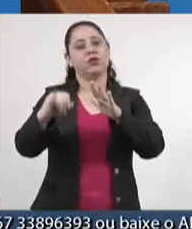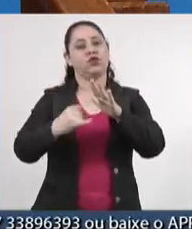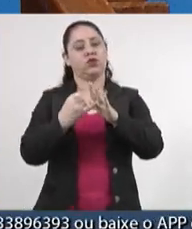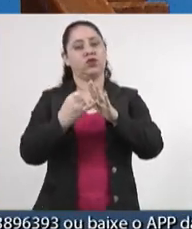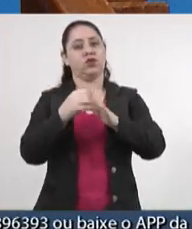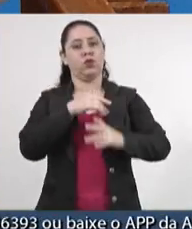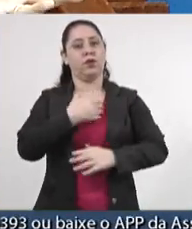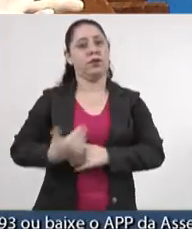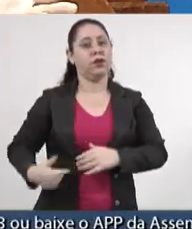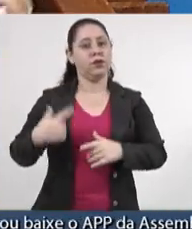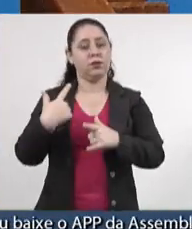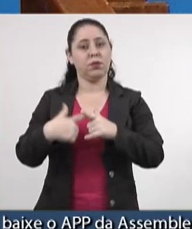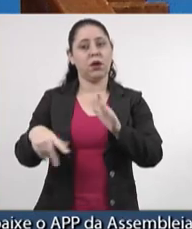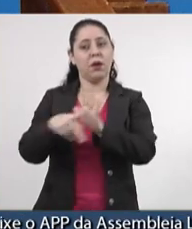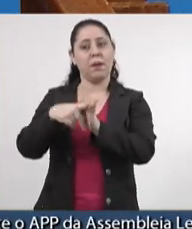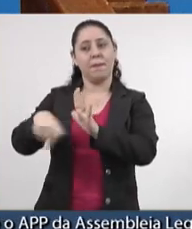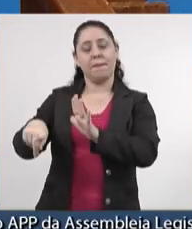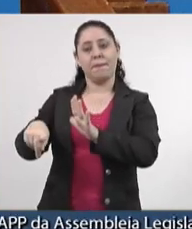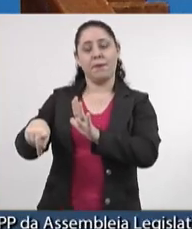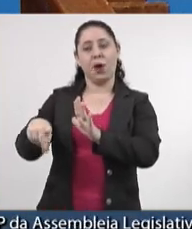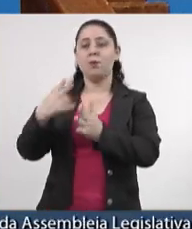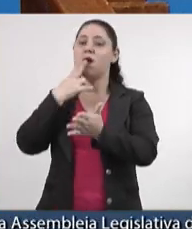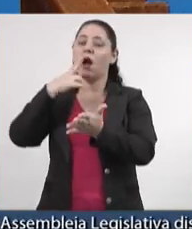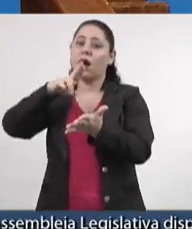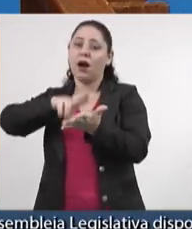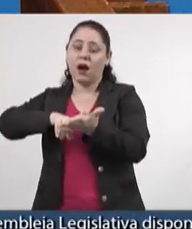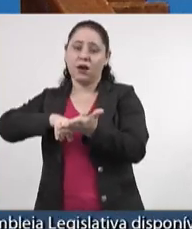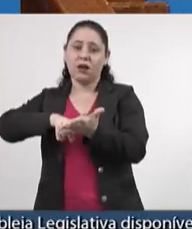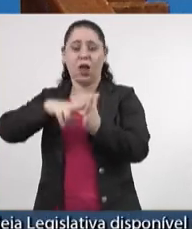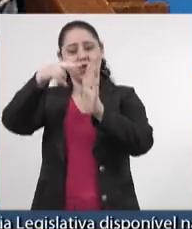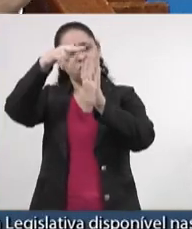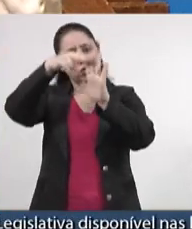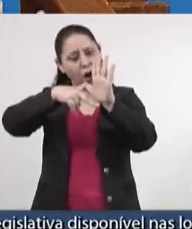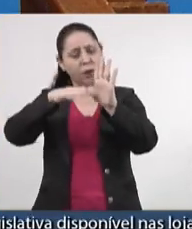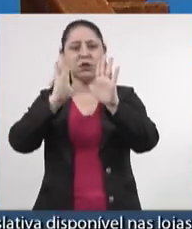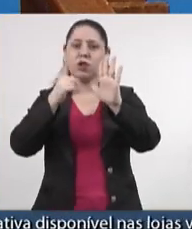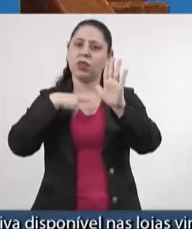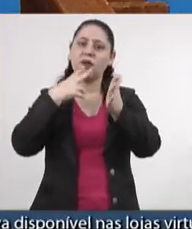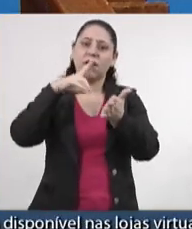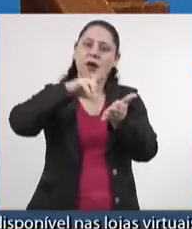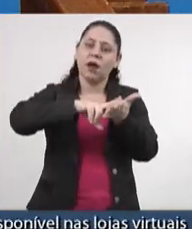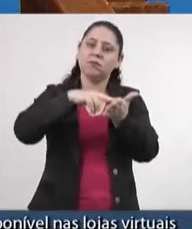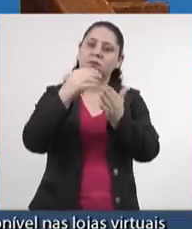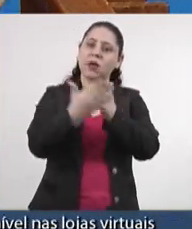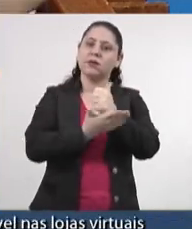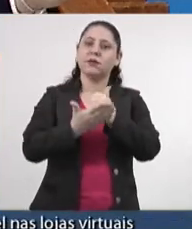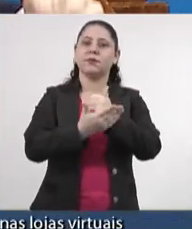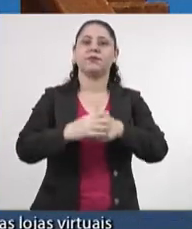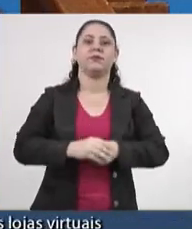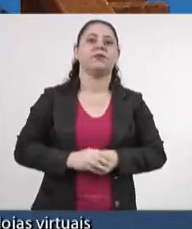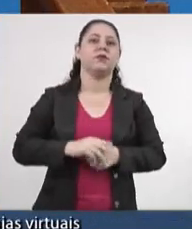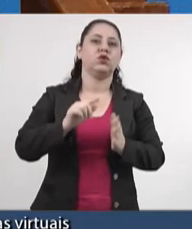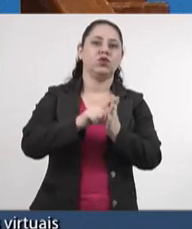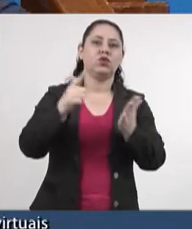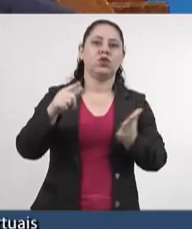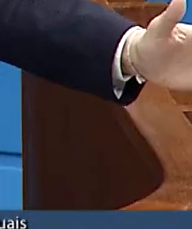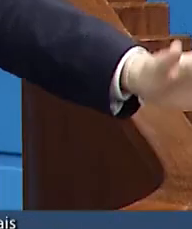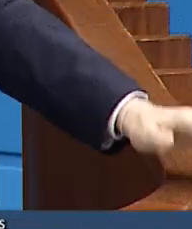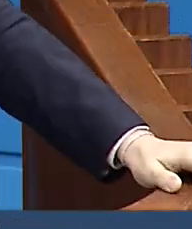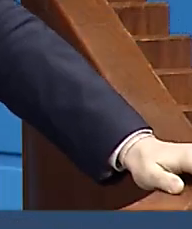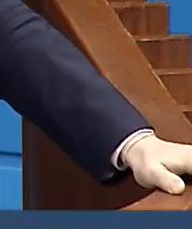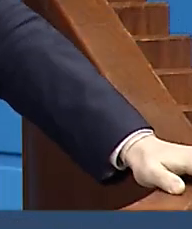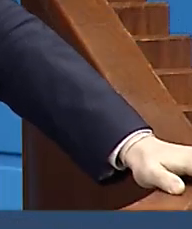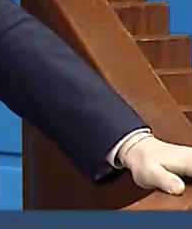inerente à própria Carta. É uma norma hipotética fundamental. Ontem, o jornalista Oswaldo